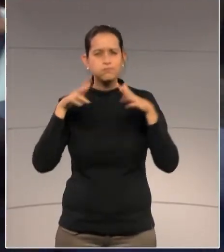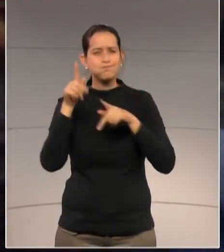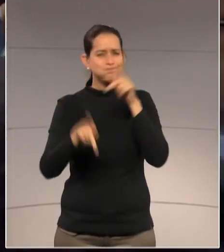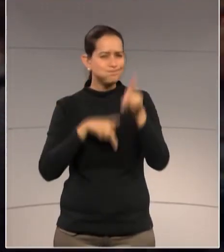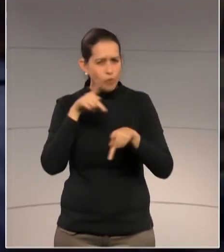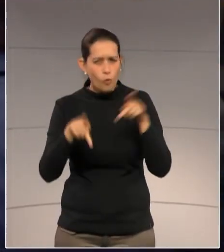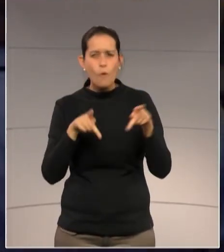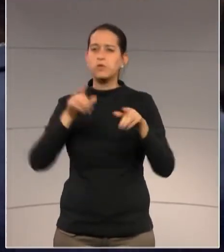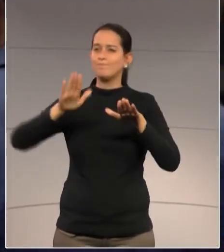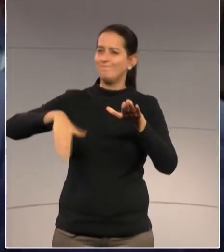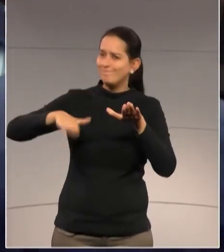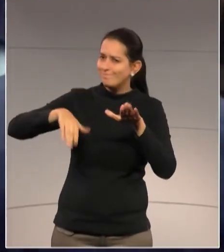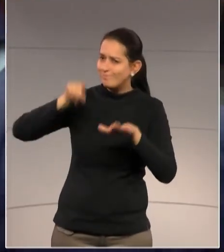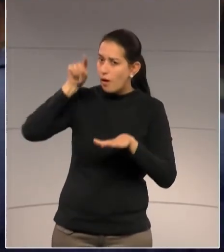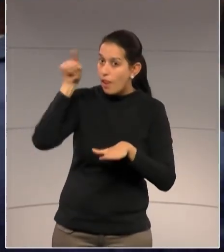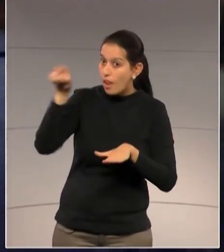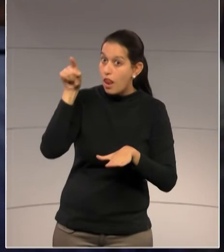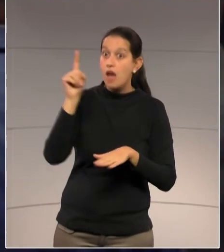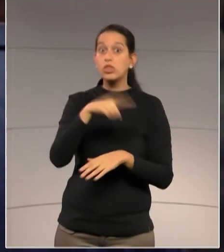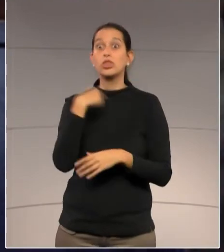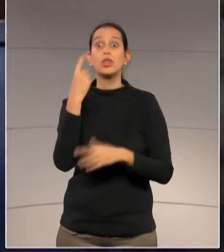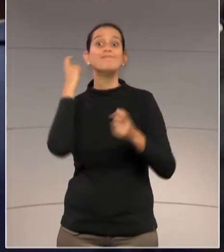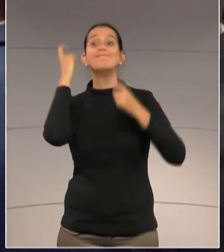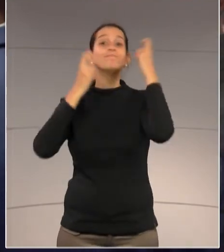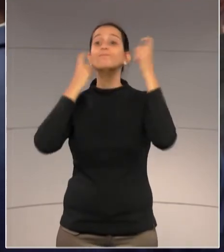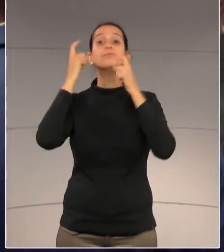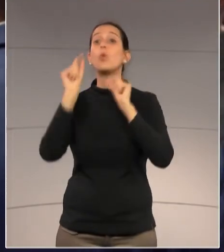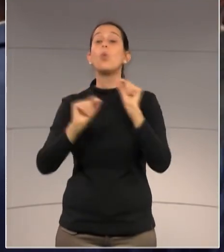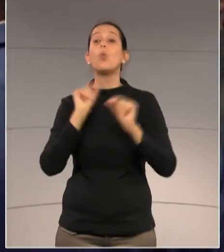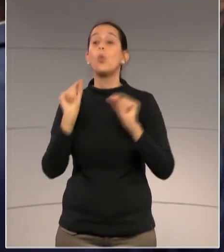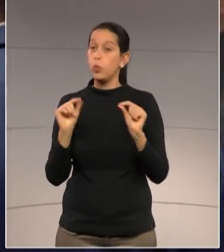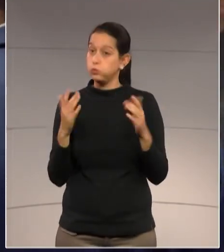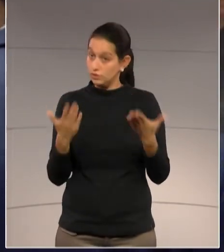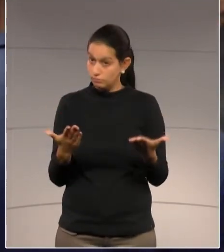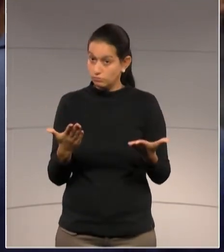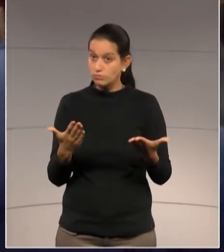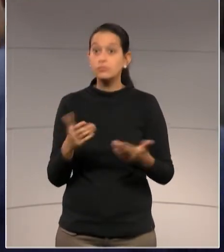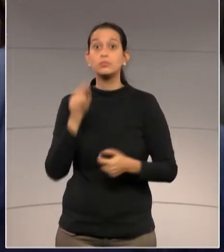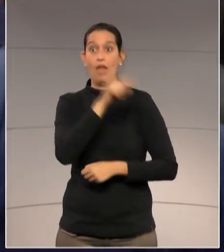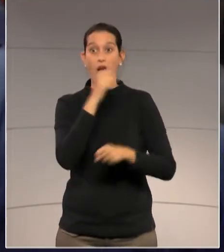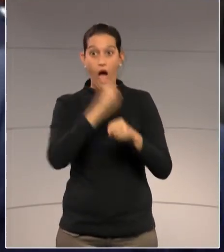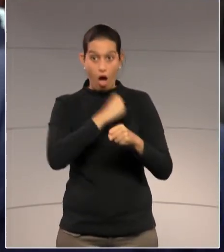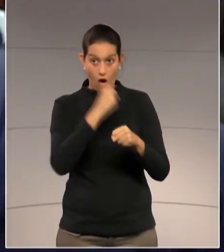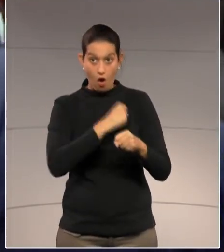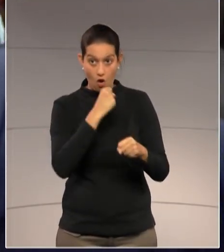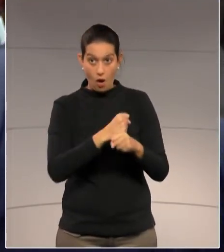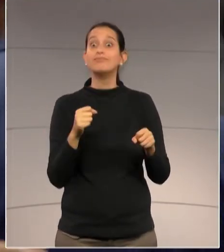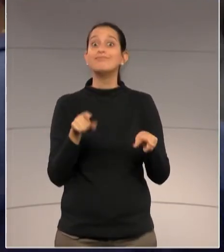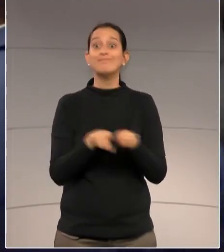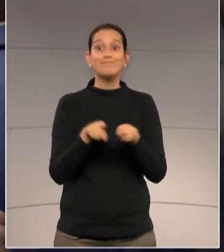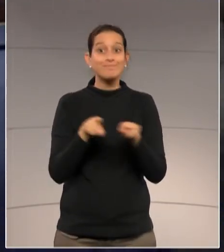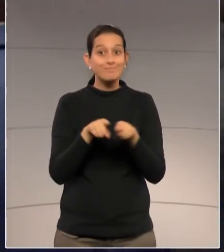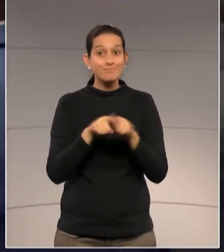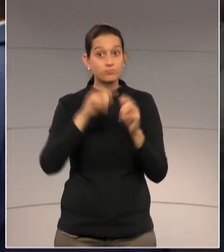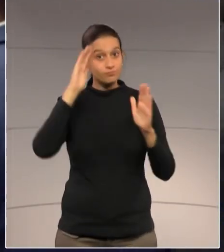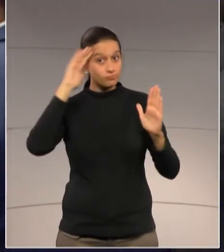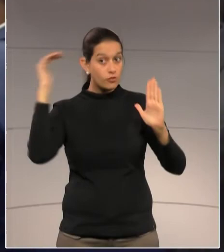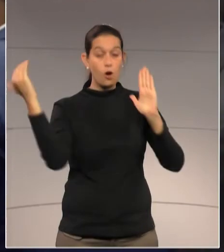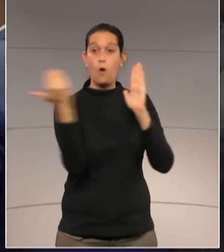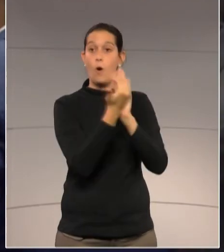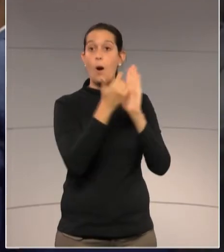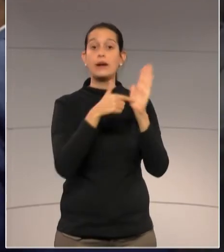a nossa preocupação é essa, deputado, que justamente essas obras estejam contempladas diretrizes